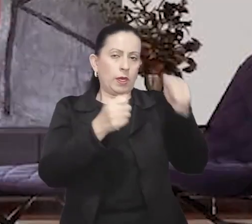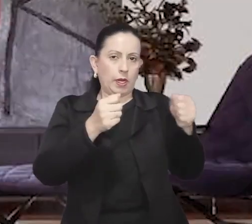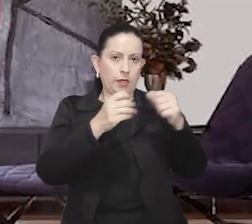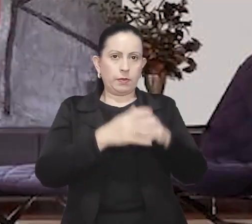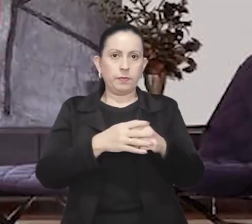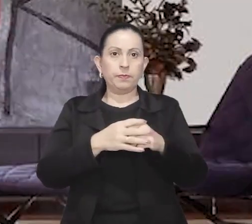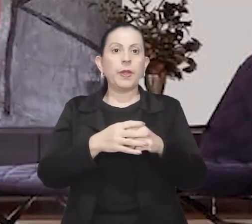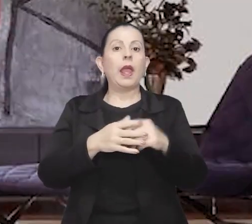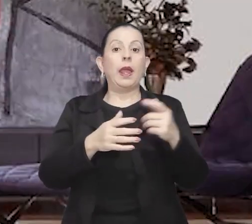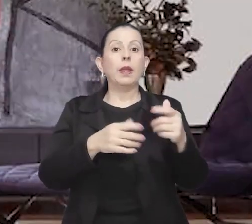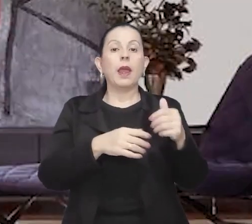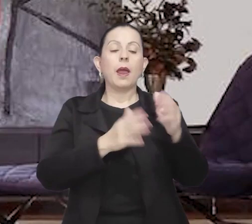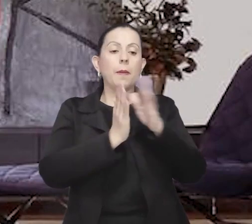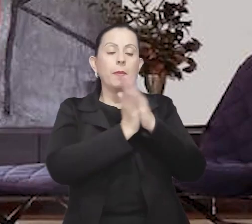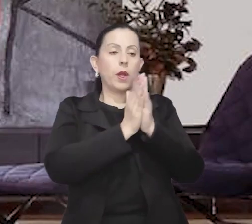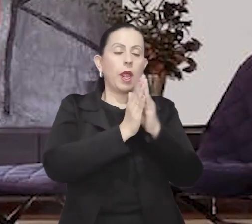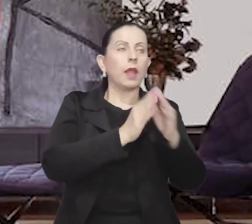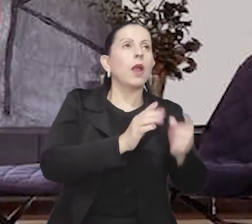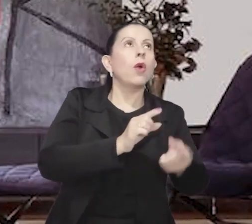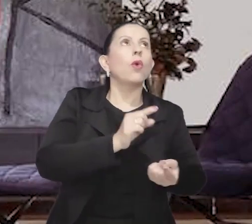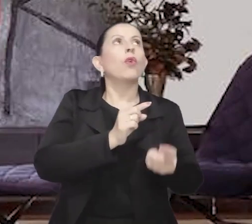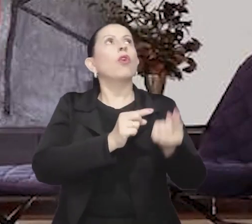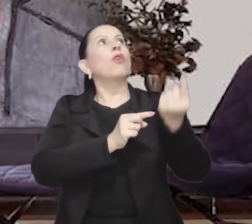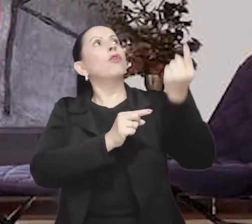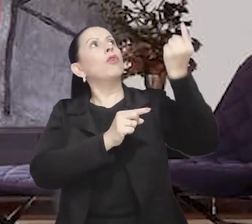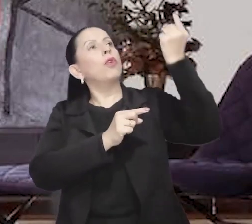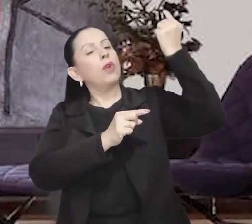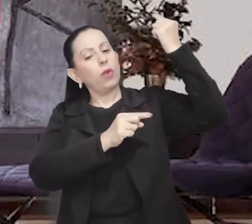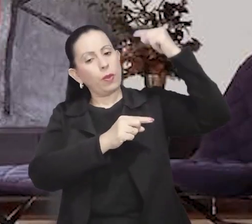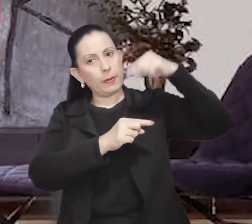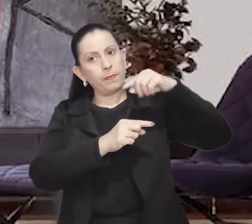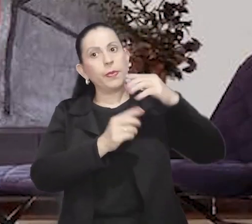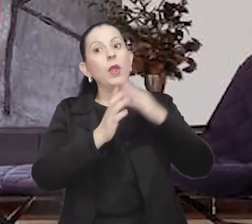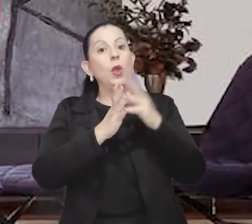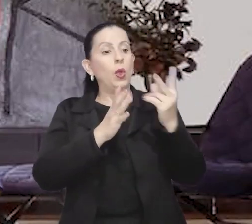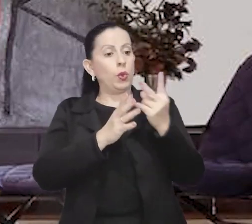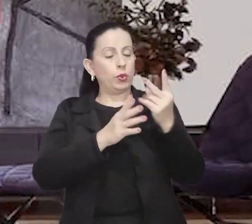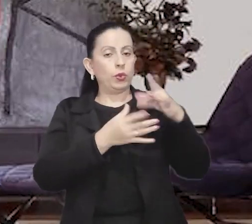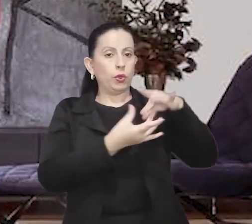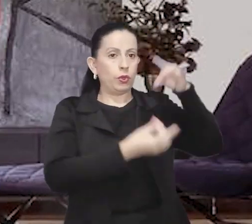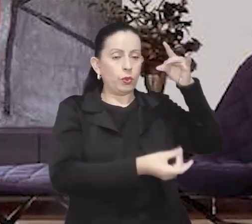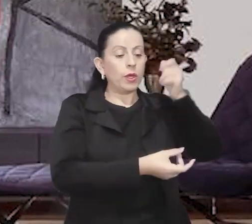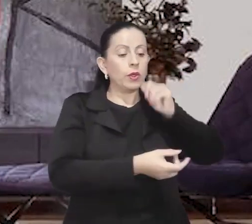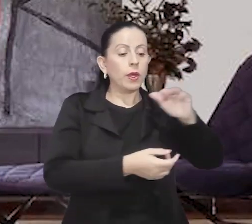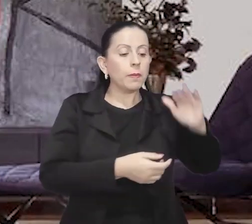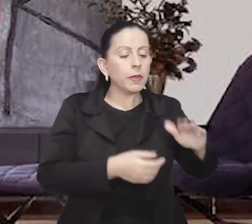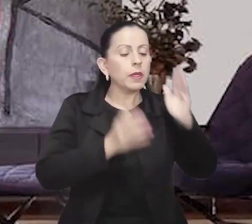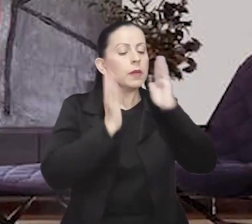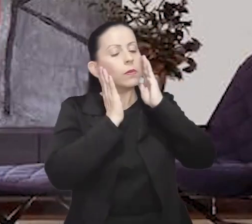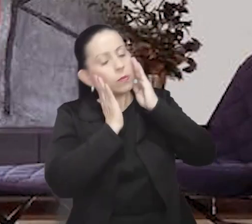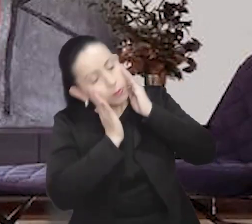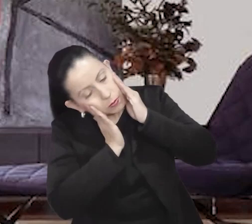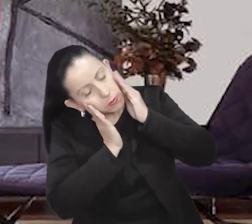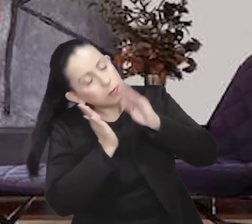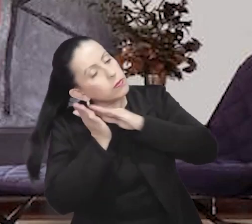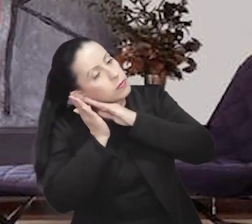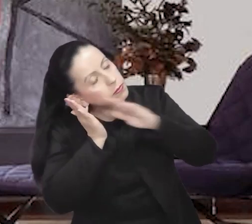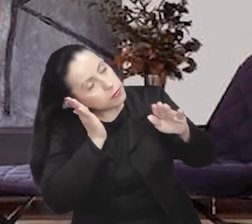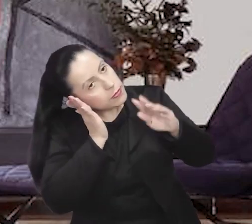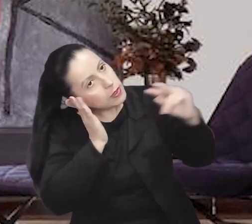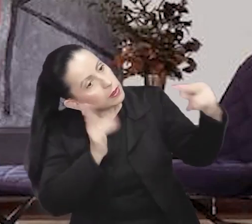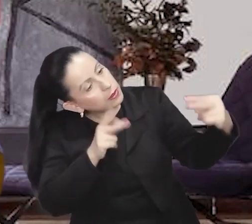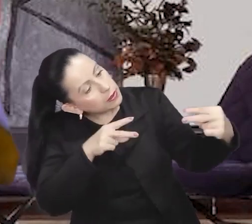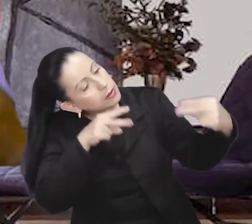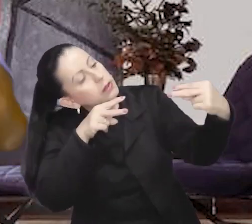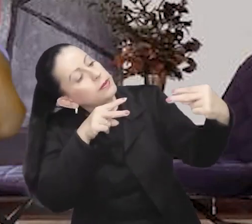No chão, com seus rostos colados ao asfalto, menina e seu anjo se olham fixamente. O